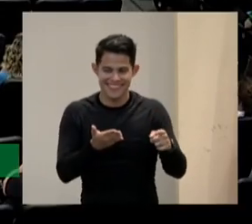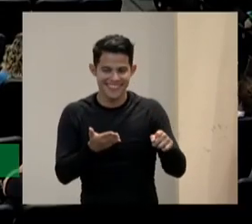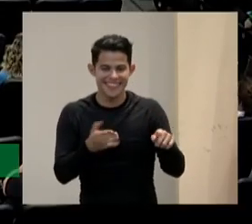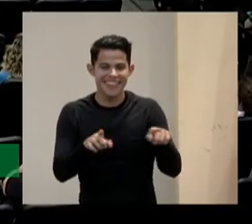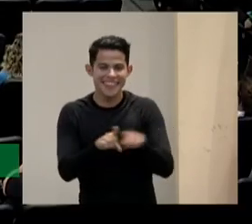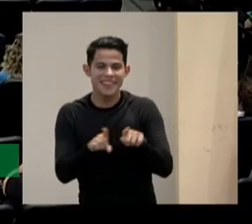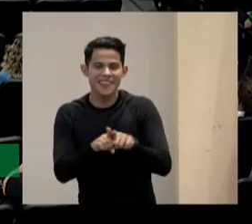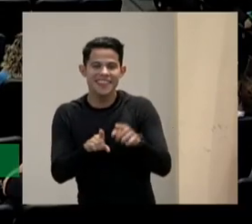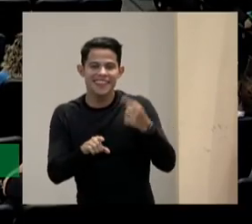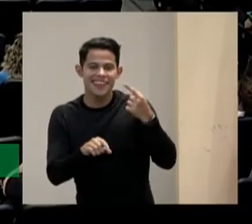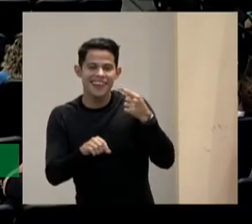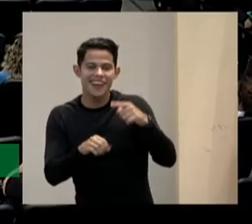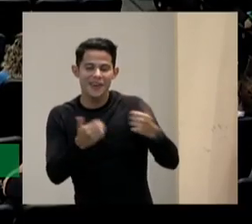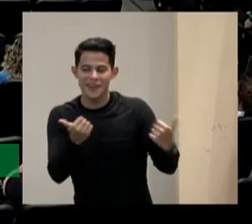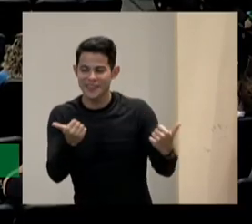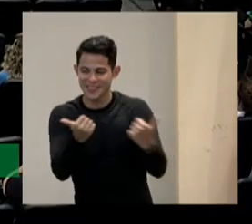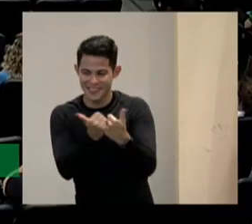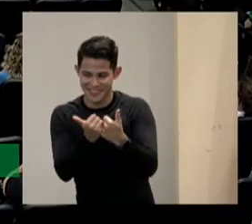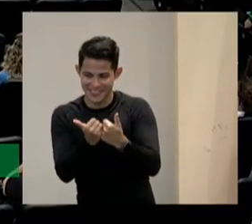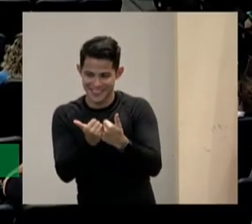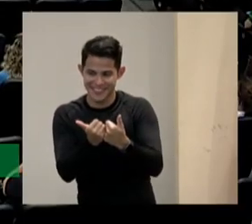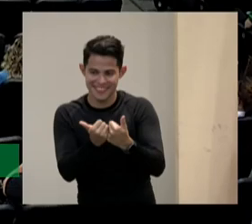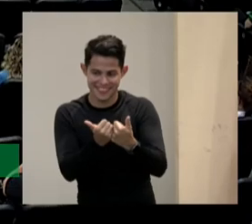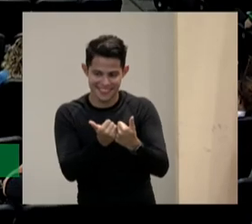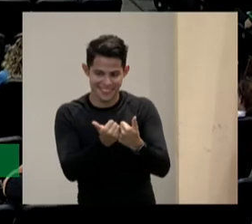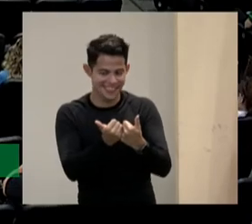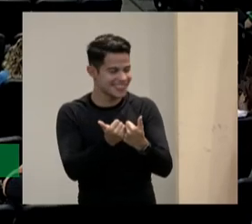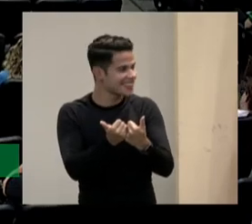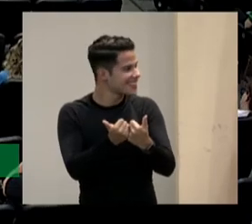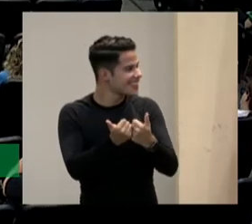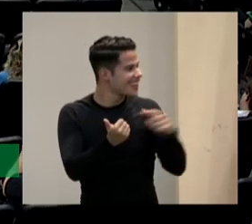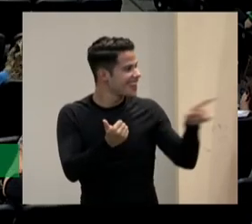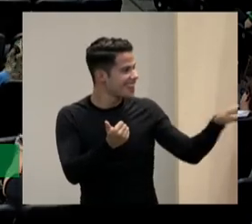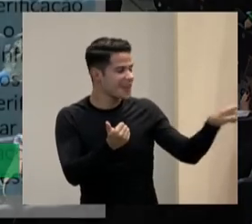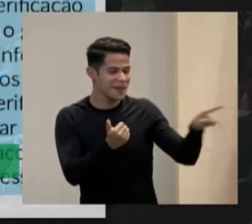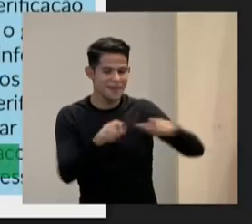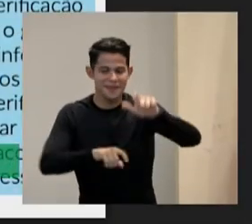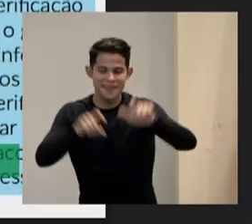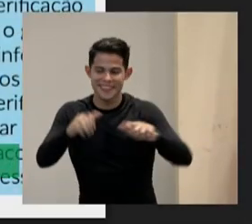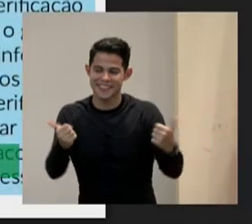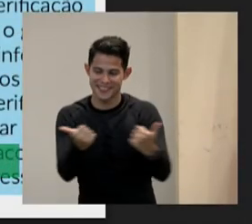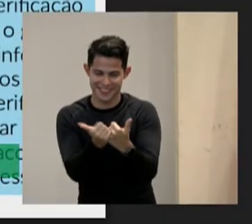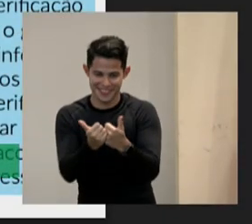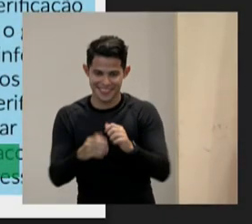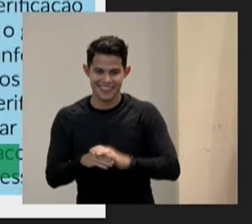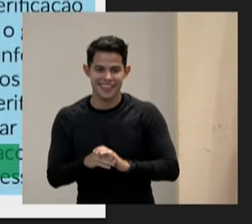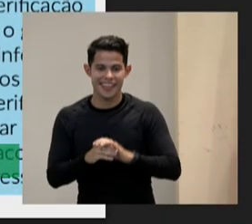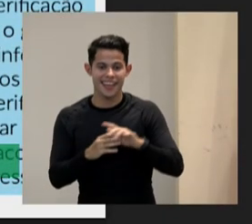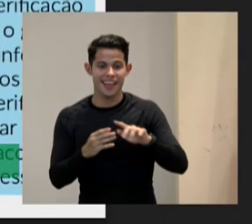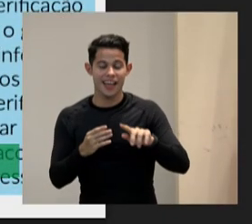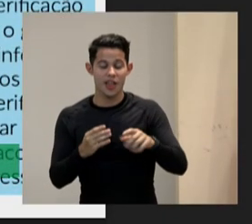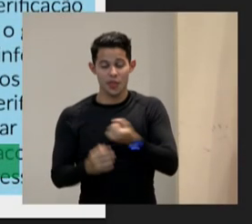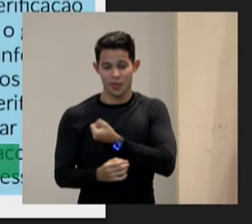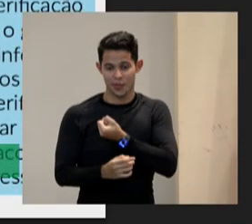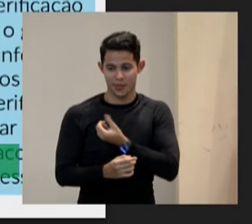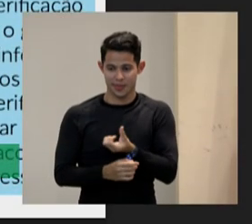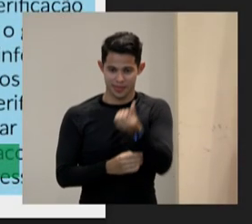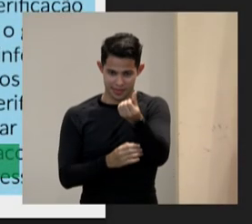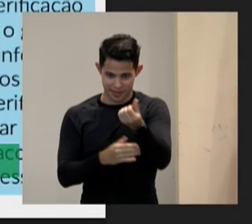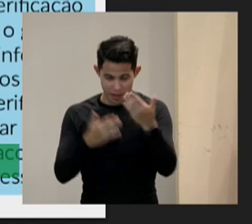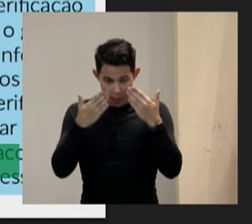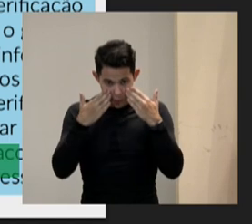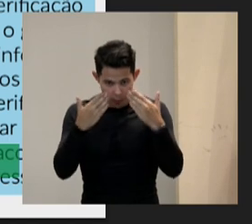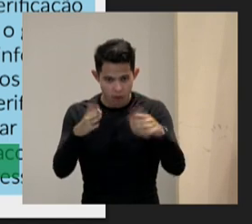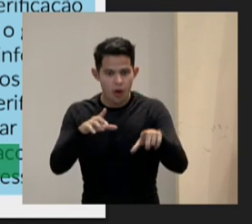quando dão suportes graduados ajudas graduadas para essas respostas diretriz 6 fornecer opções